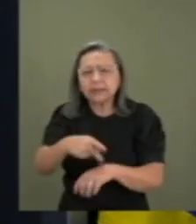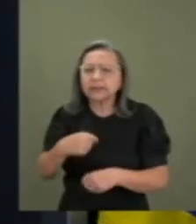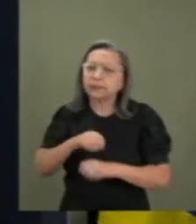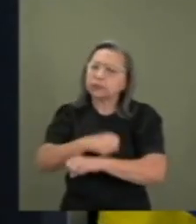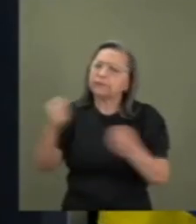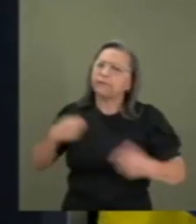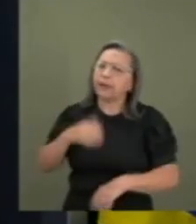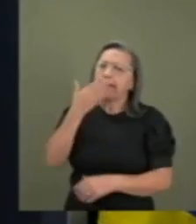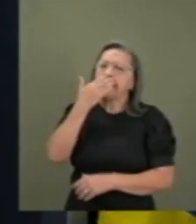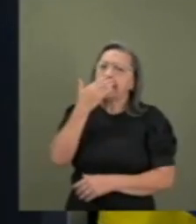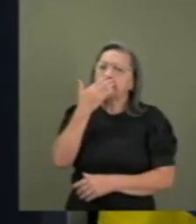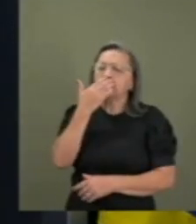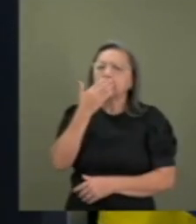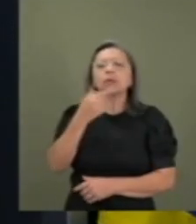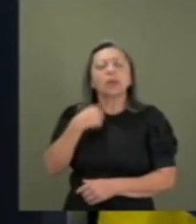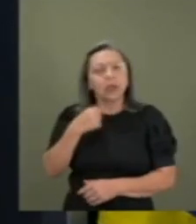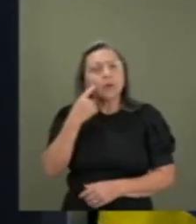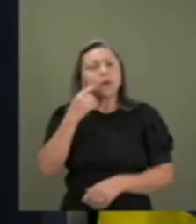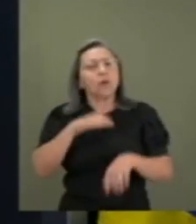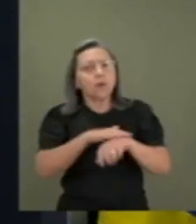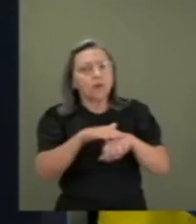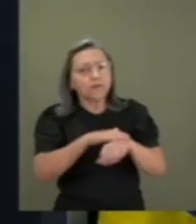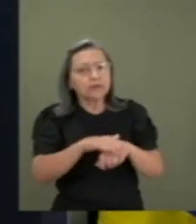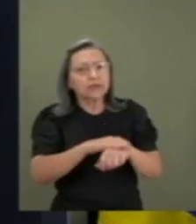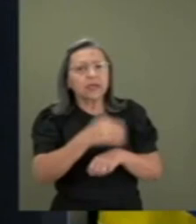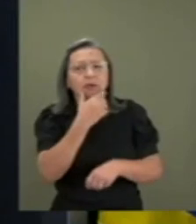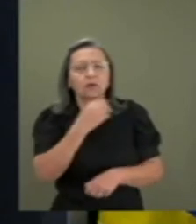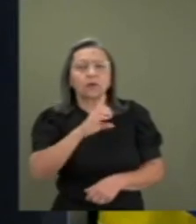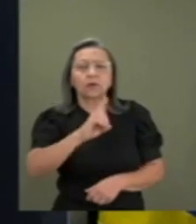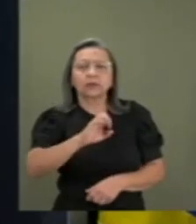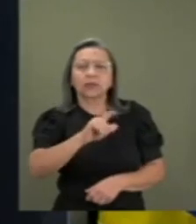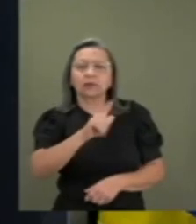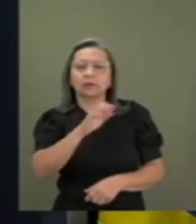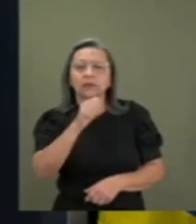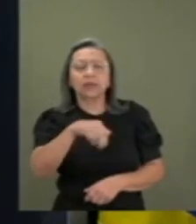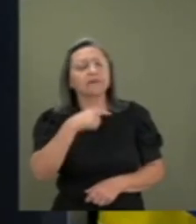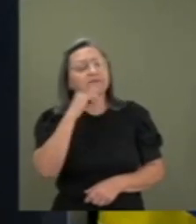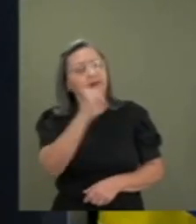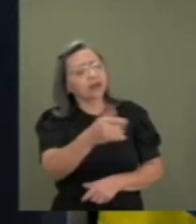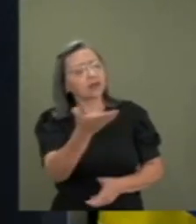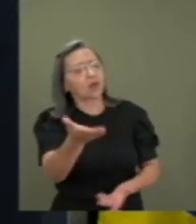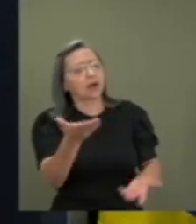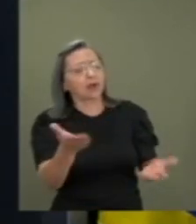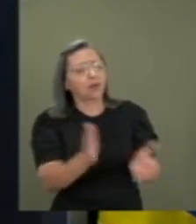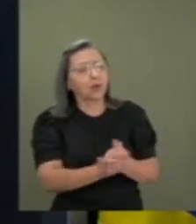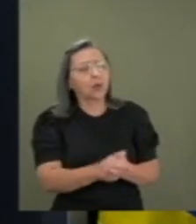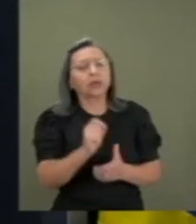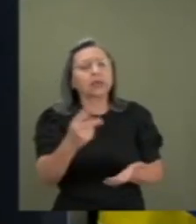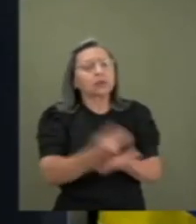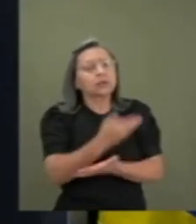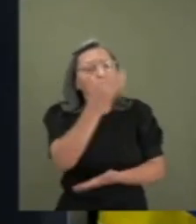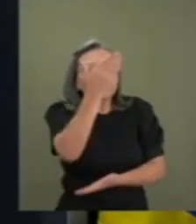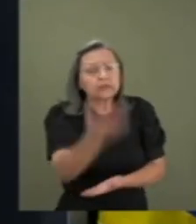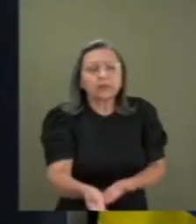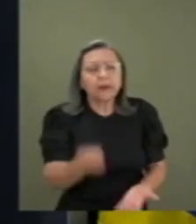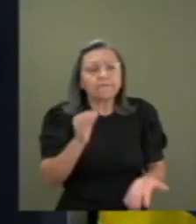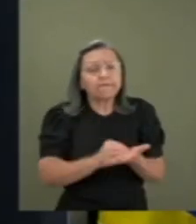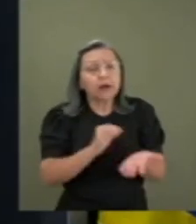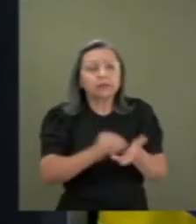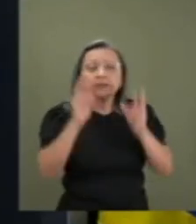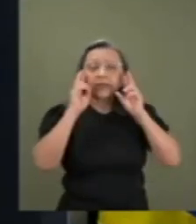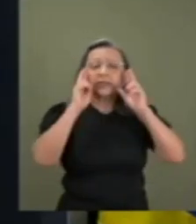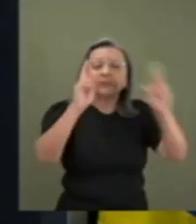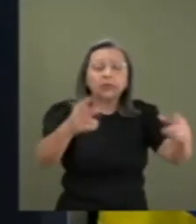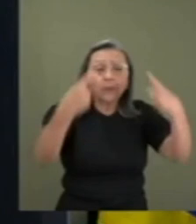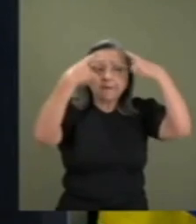para ele, olha, é muita injustiça isso que está acontecendo com você, rapaz. É um desrespeito, uma violência